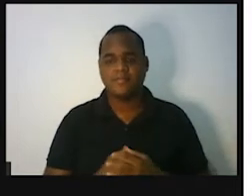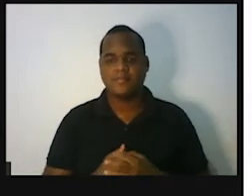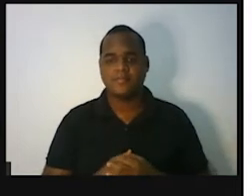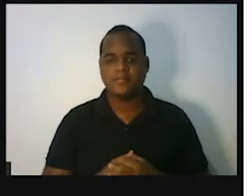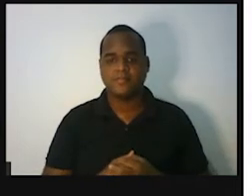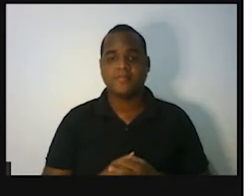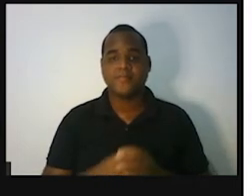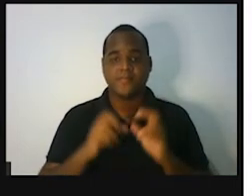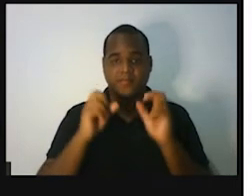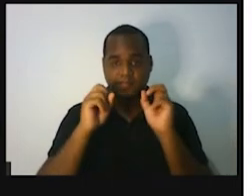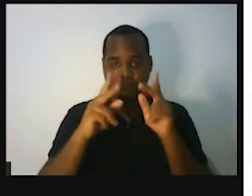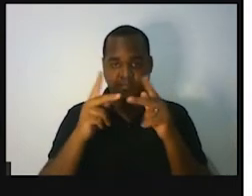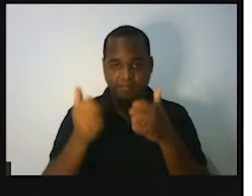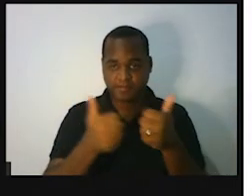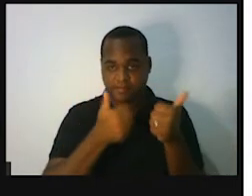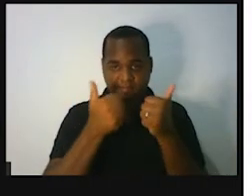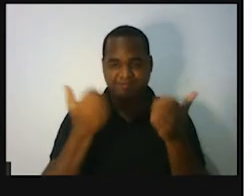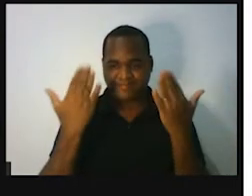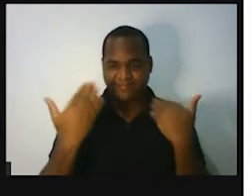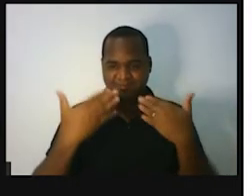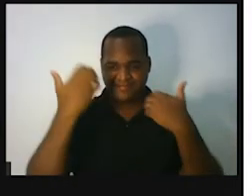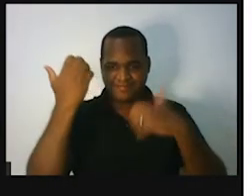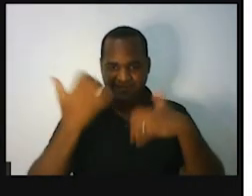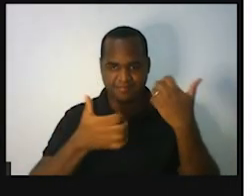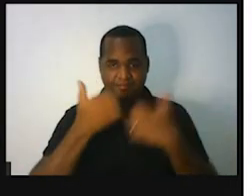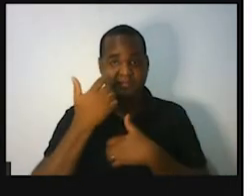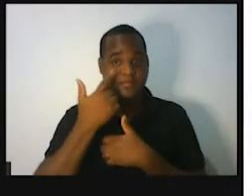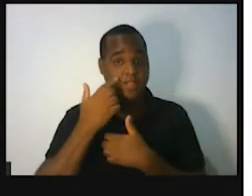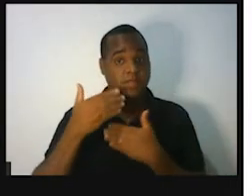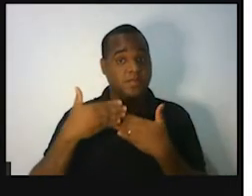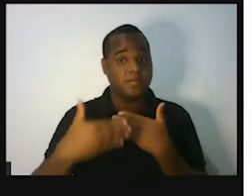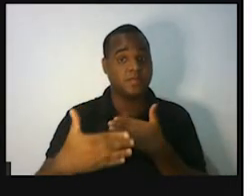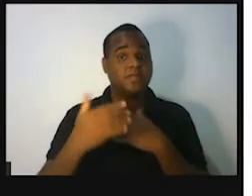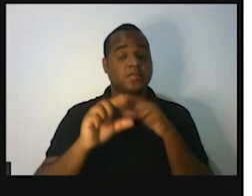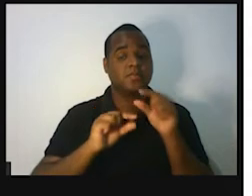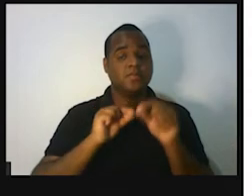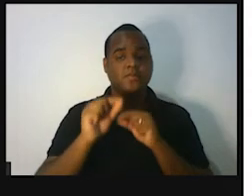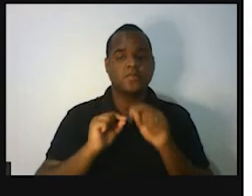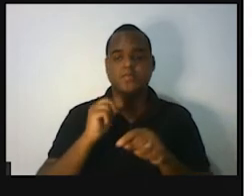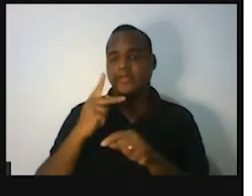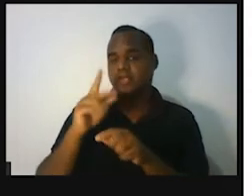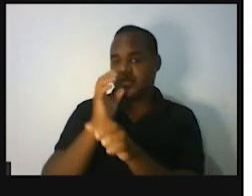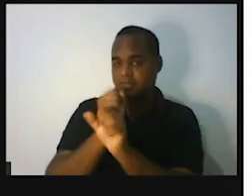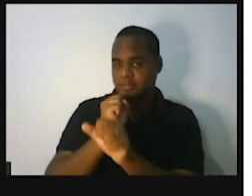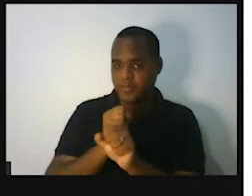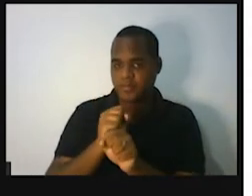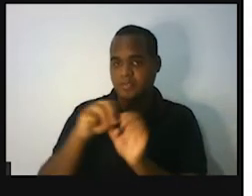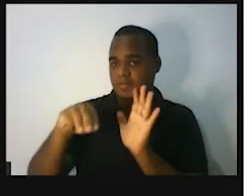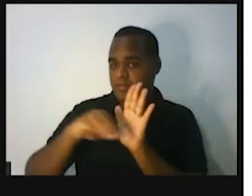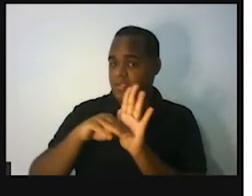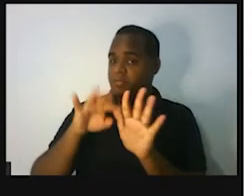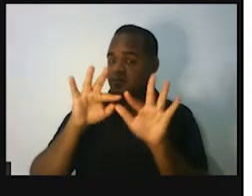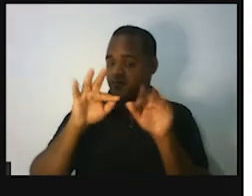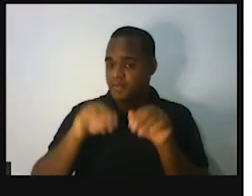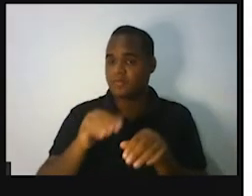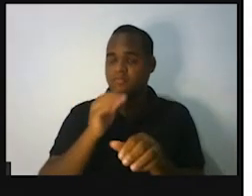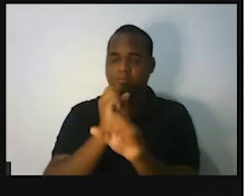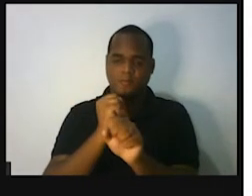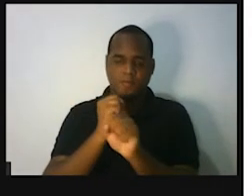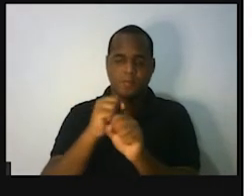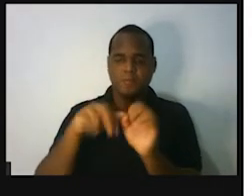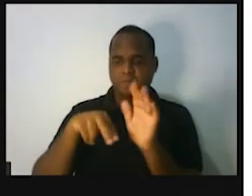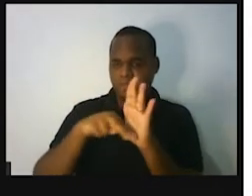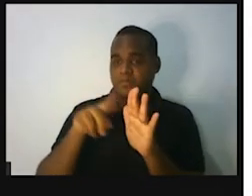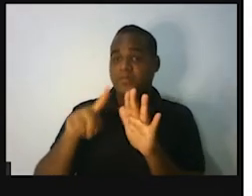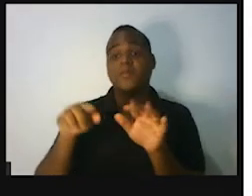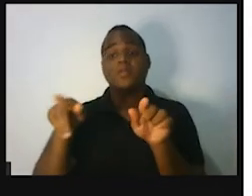Belezinha. Vamos lá. Pelo cálculo da média da nota final e esse do consumo